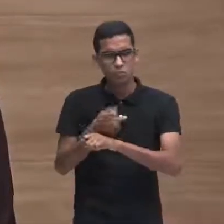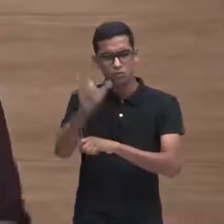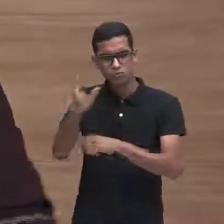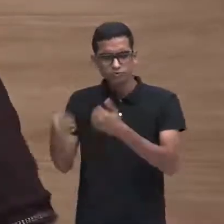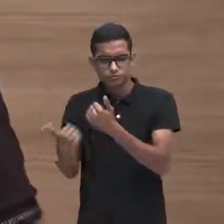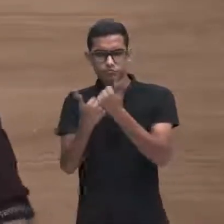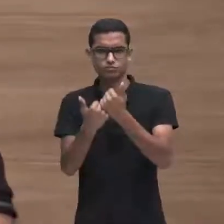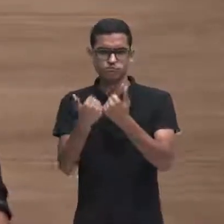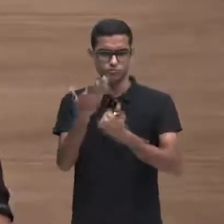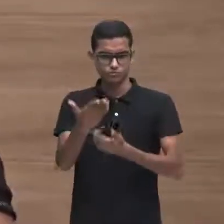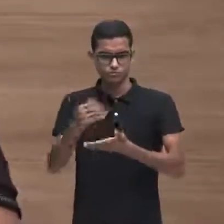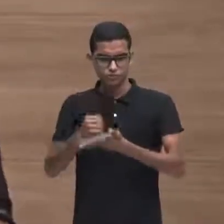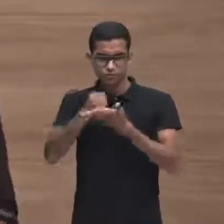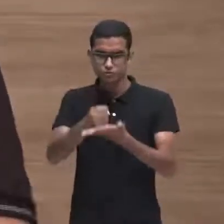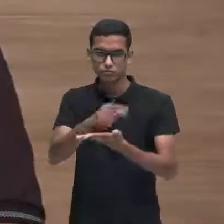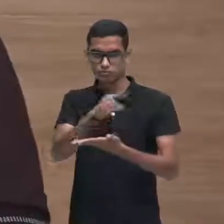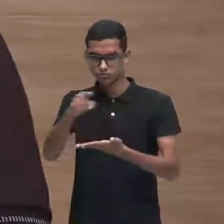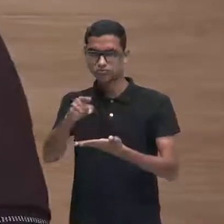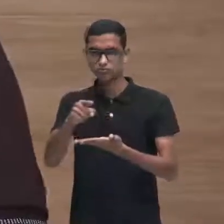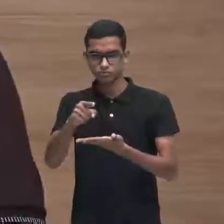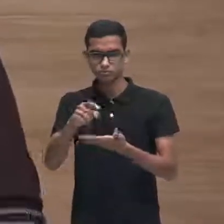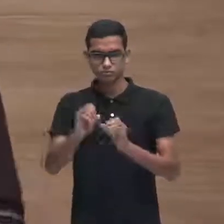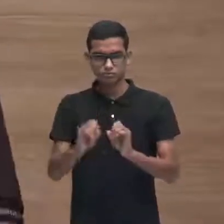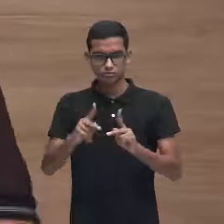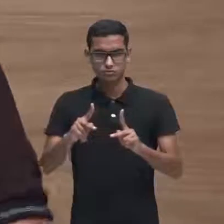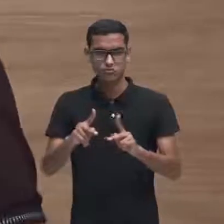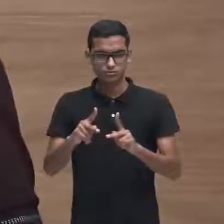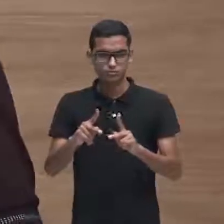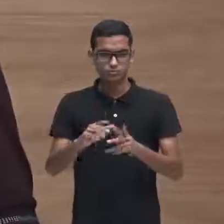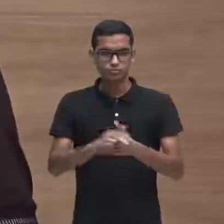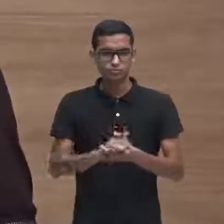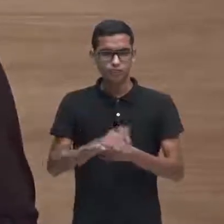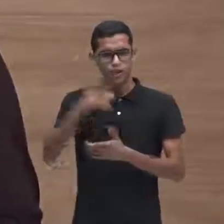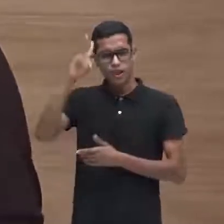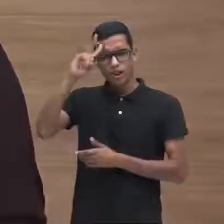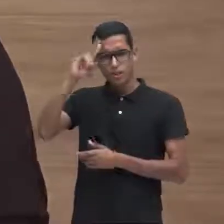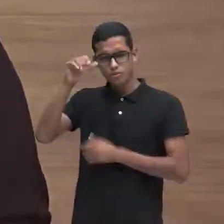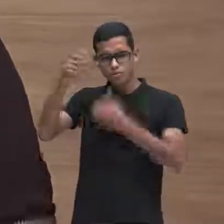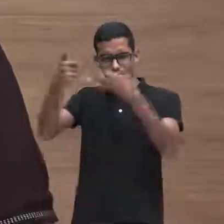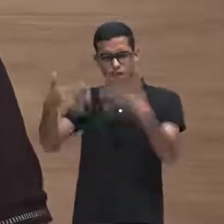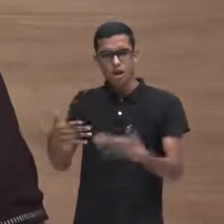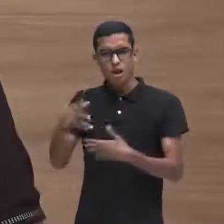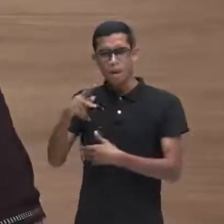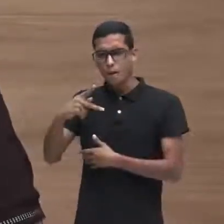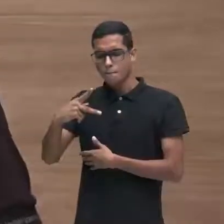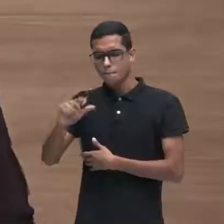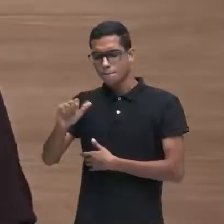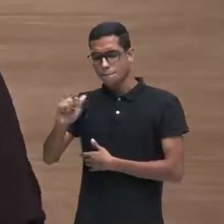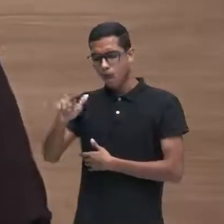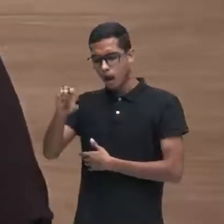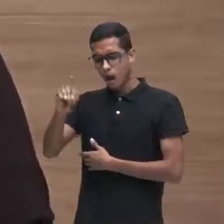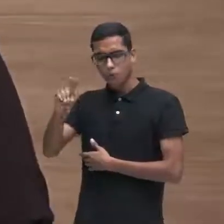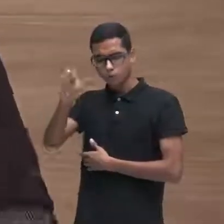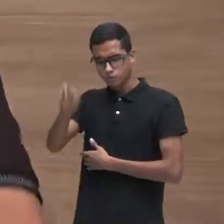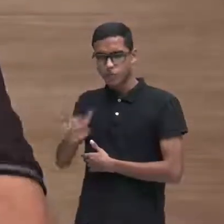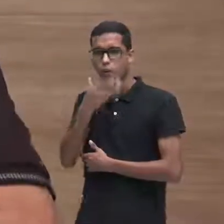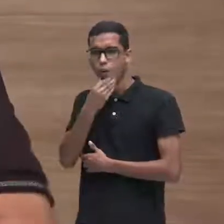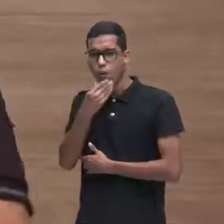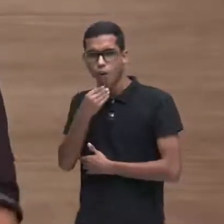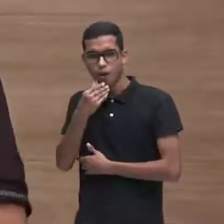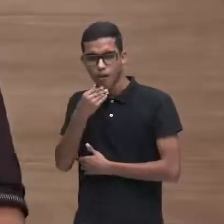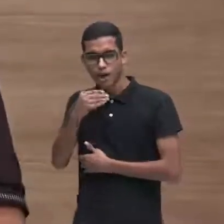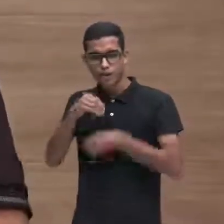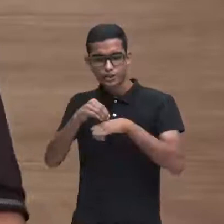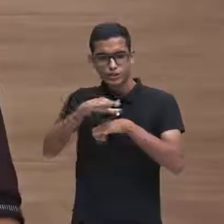são os fatores protetivos, lembra que eu falei que Paulo indicou para Neuza a freira, não é?